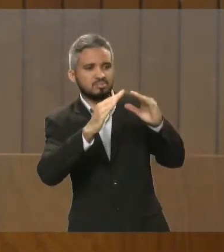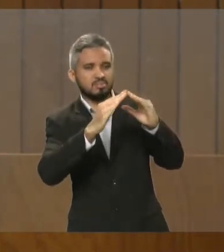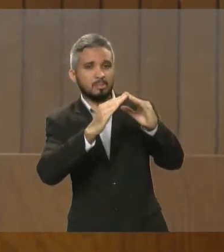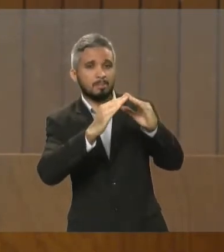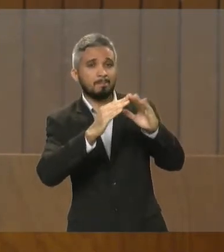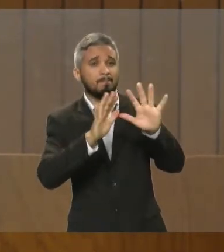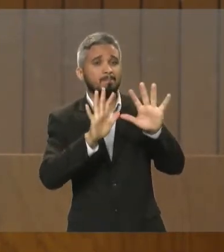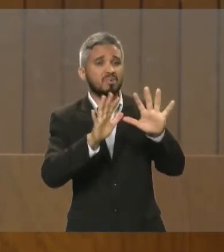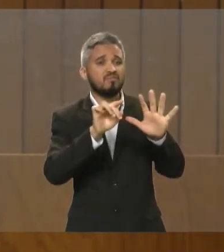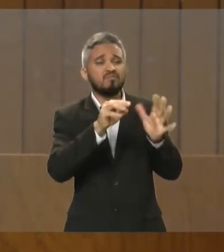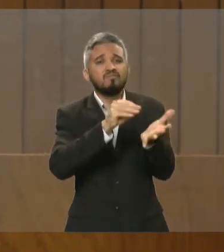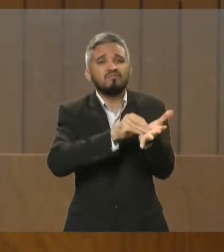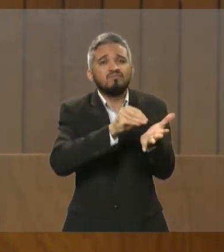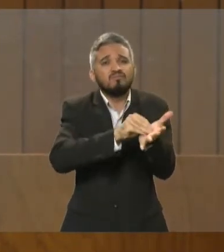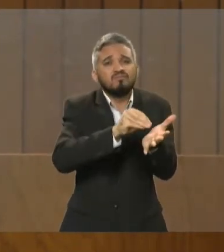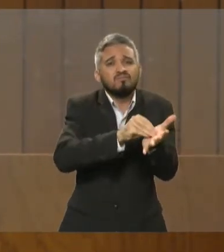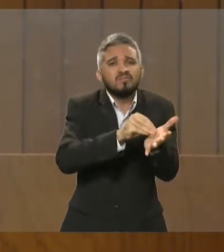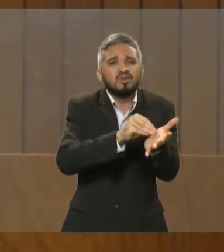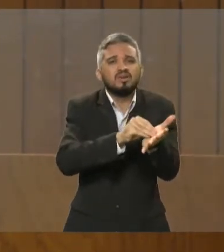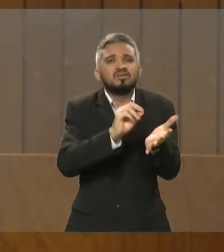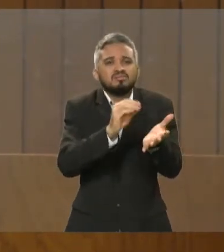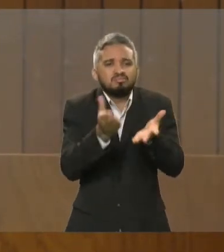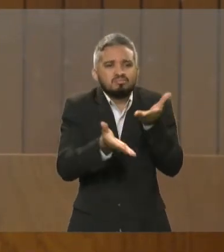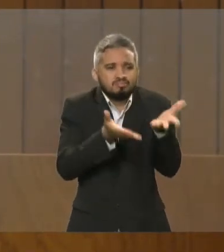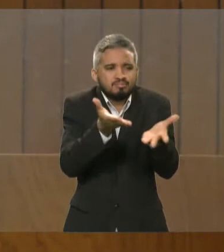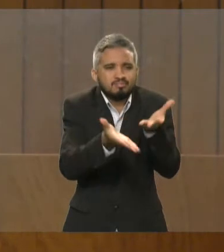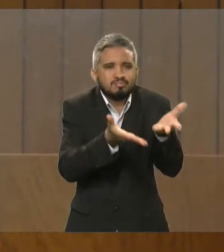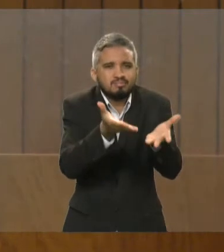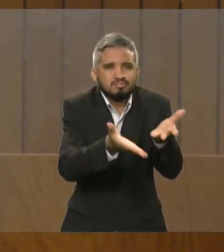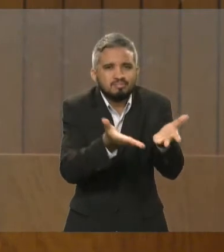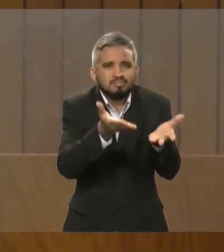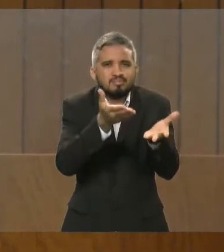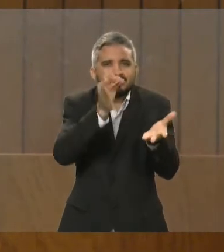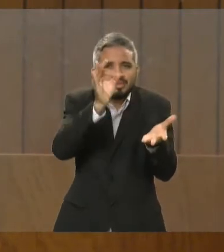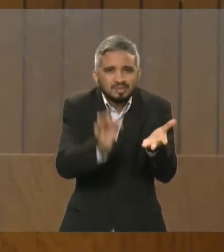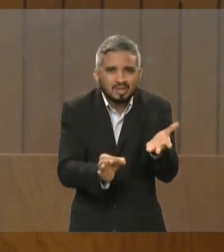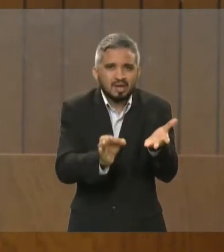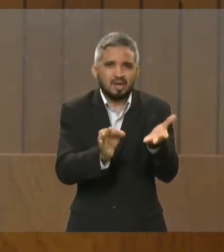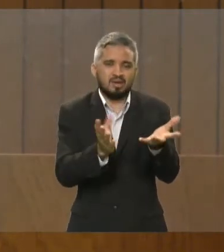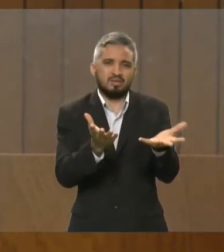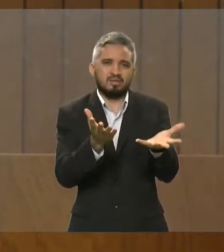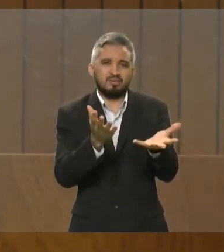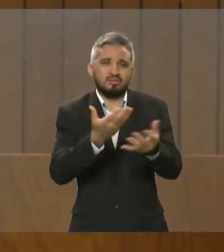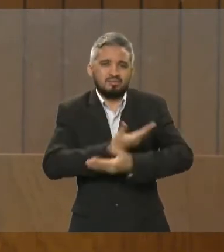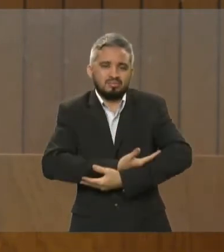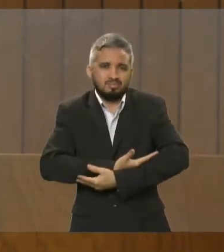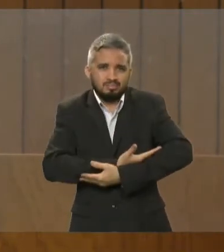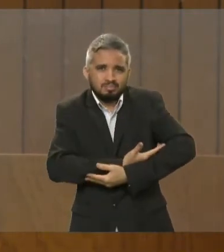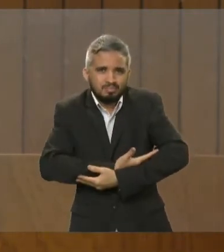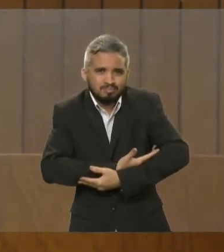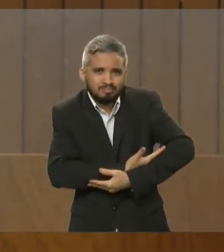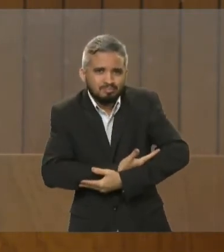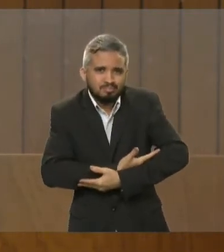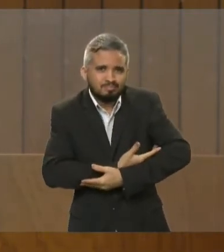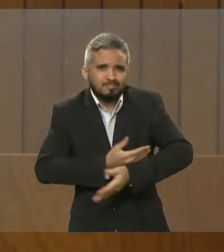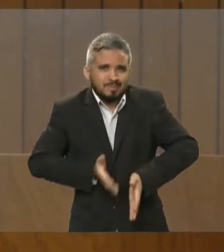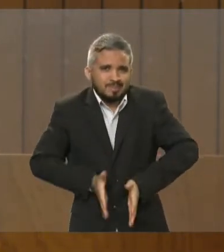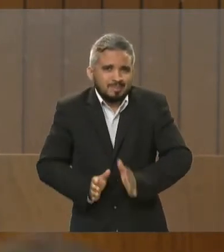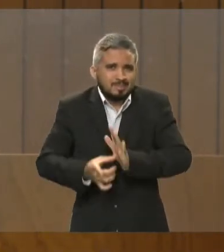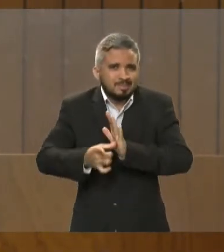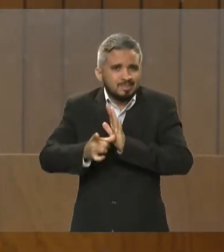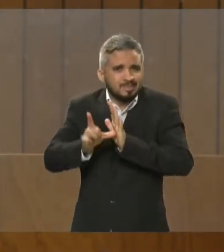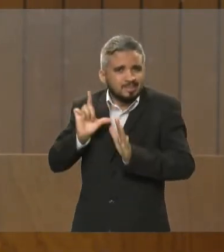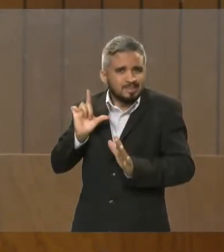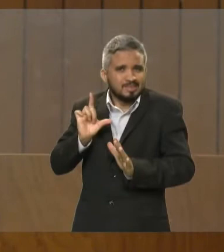que possam efetivamente fazer o acompanhamento correto para que as crianças prematuras tenham